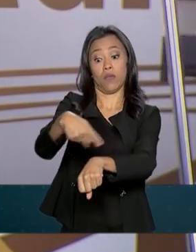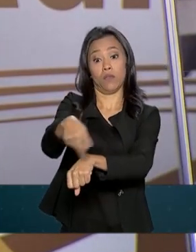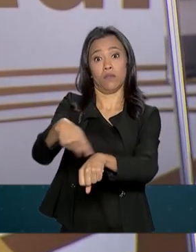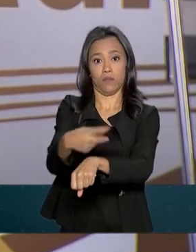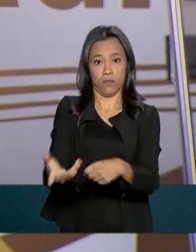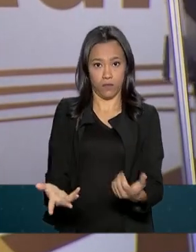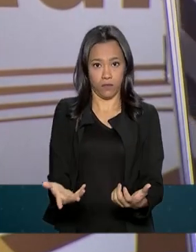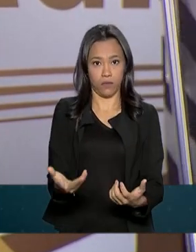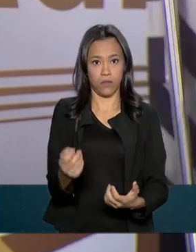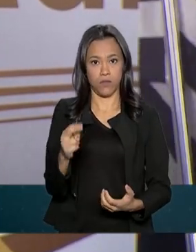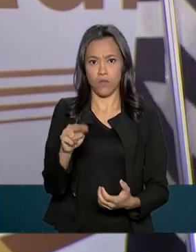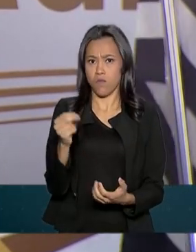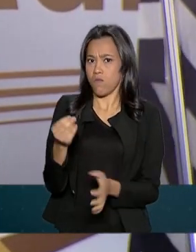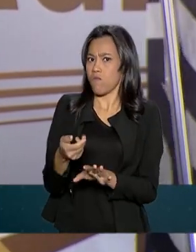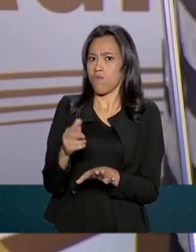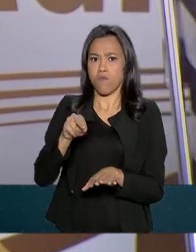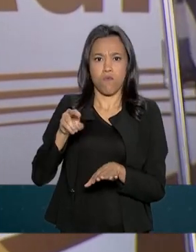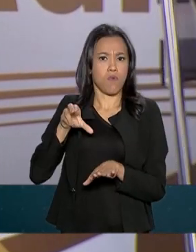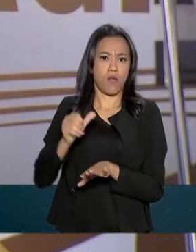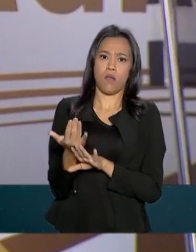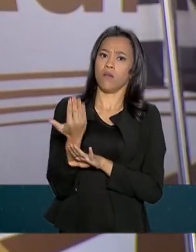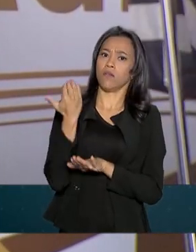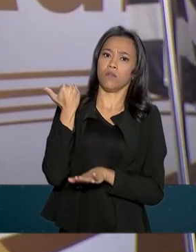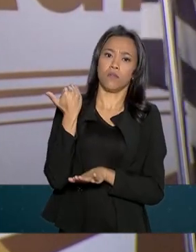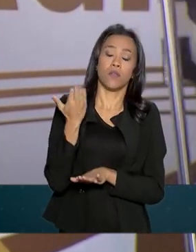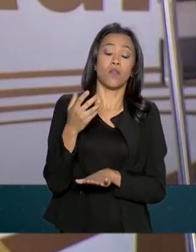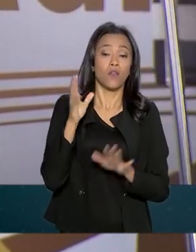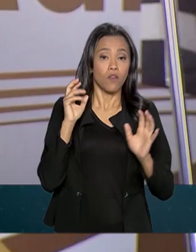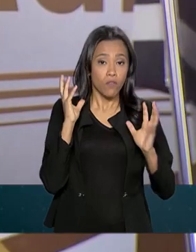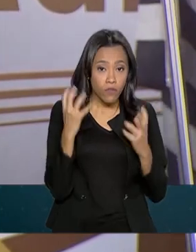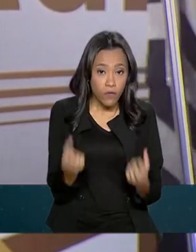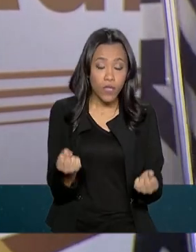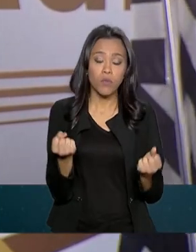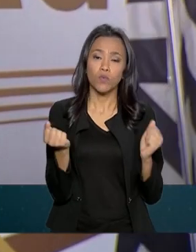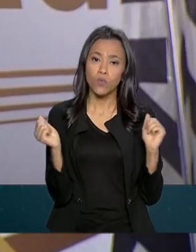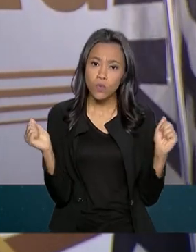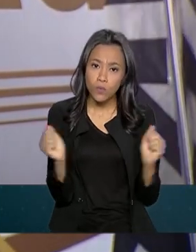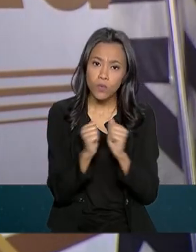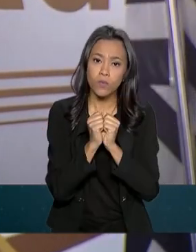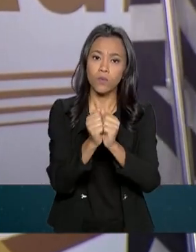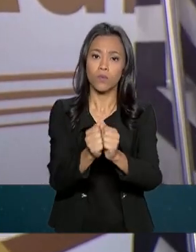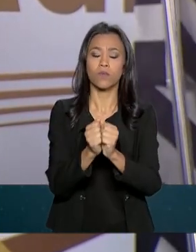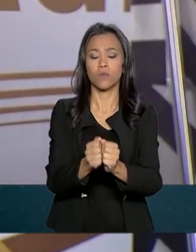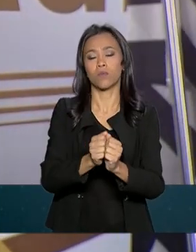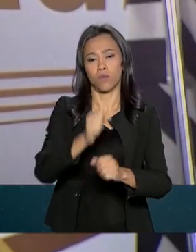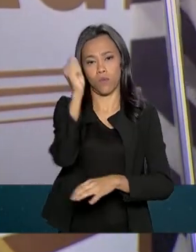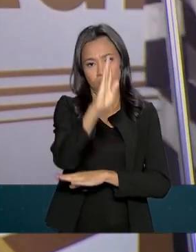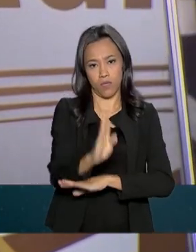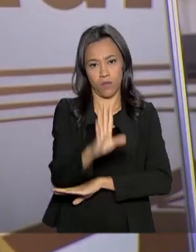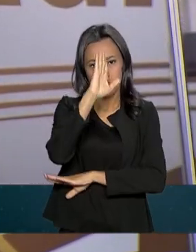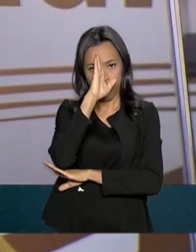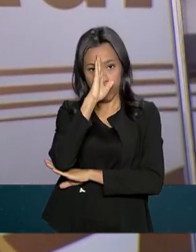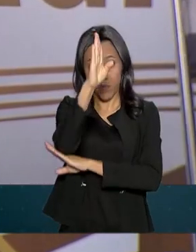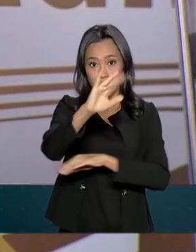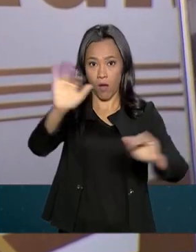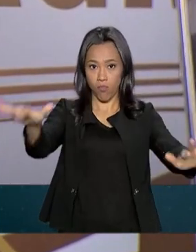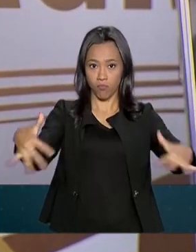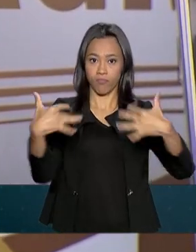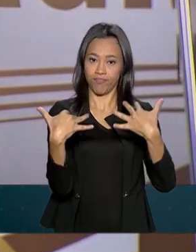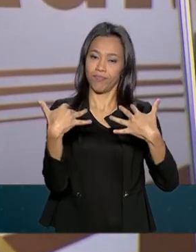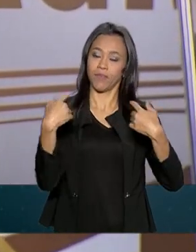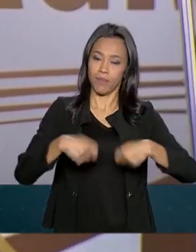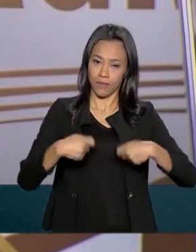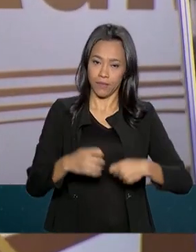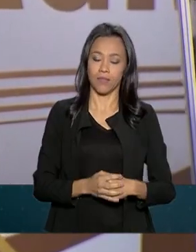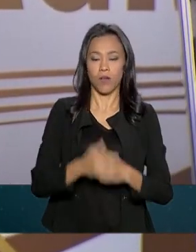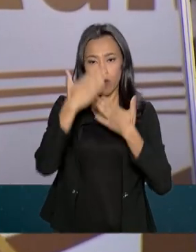Juntos, colocaremos o Brasil num local de destaque que ele merece. Meu muito obrigado